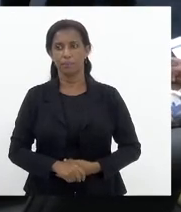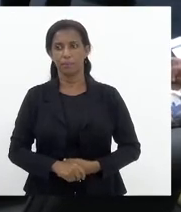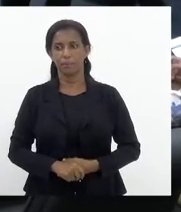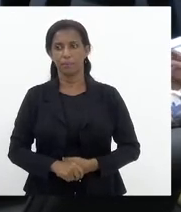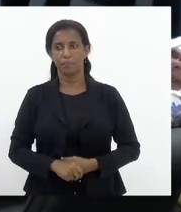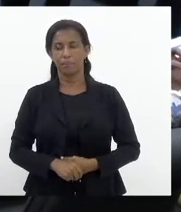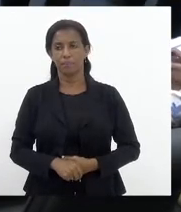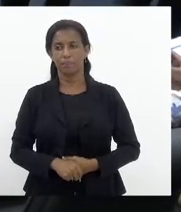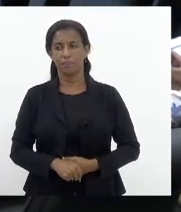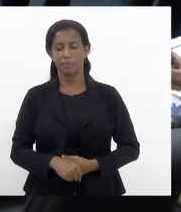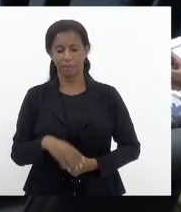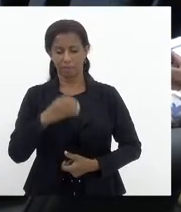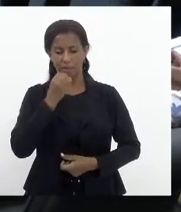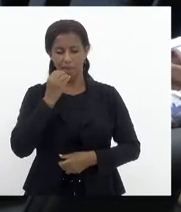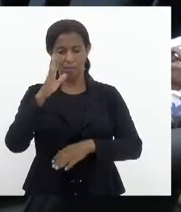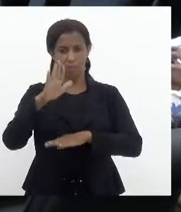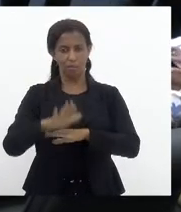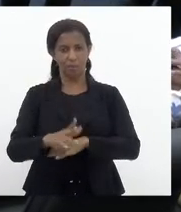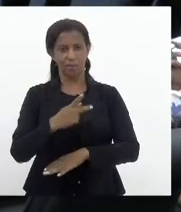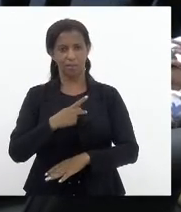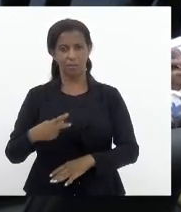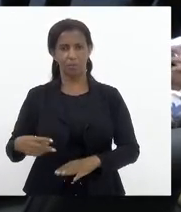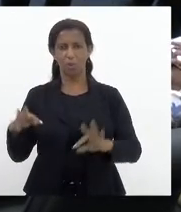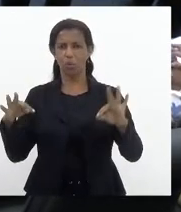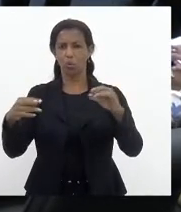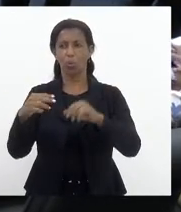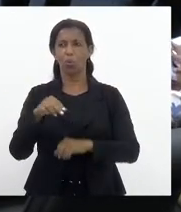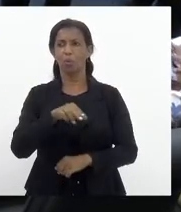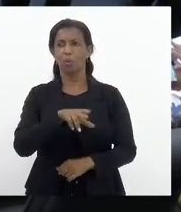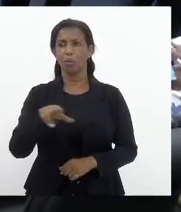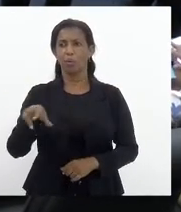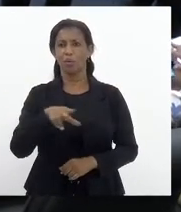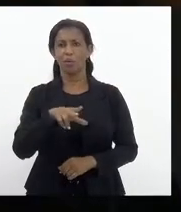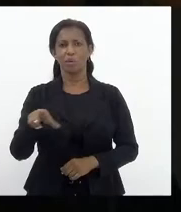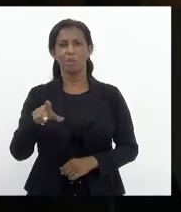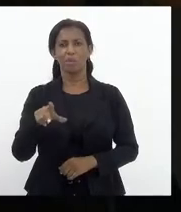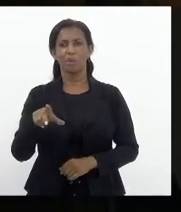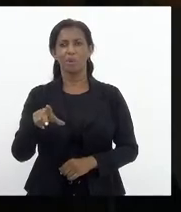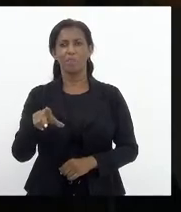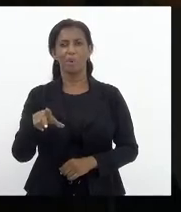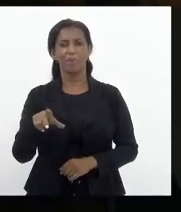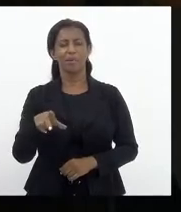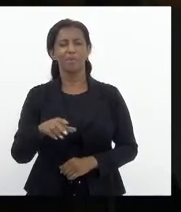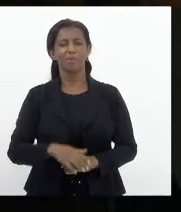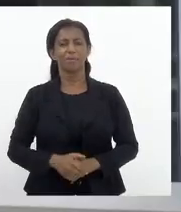Boa tarde, senhora presidente. Boa tarde a todos os meus irmãos da Polícia Civil do Estado do Rio de Janeiro.